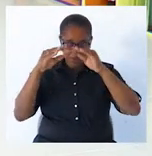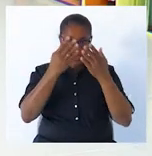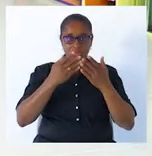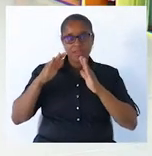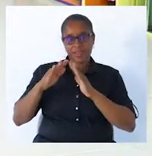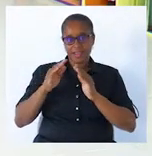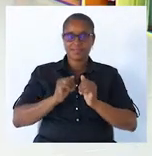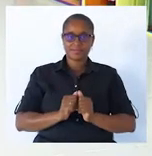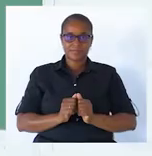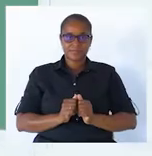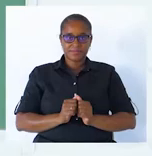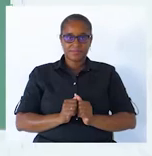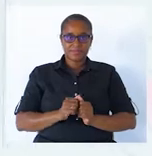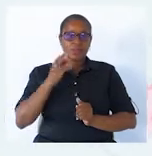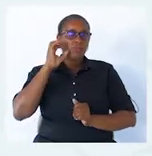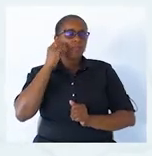Aprender e Estudar em Casa